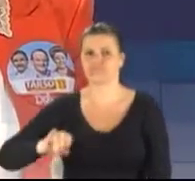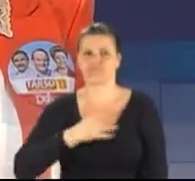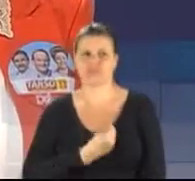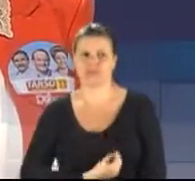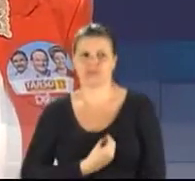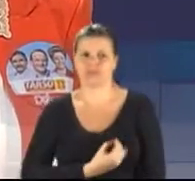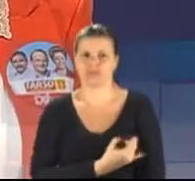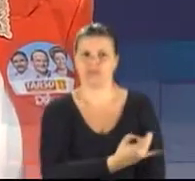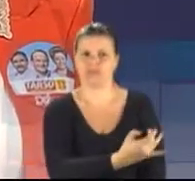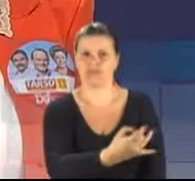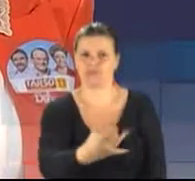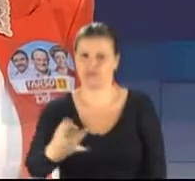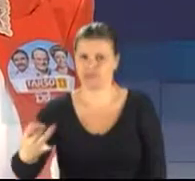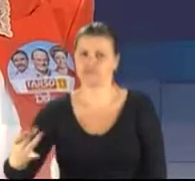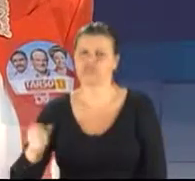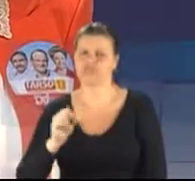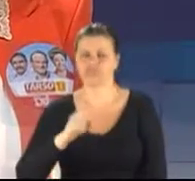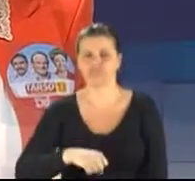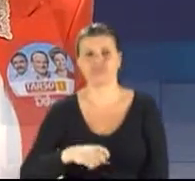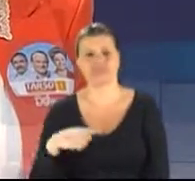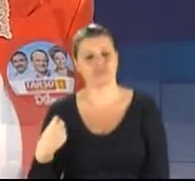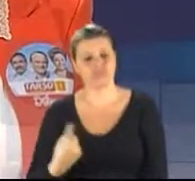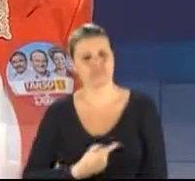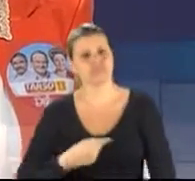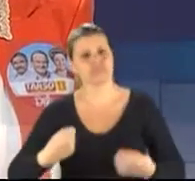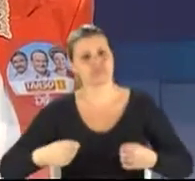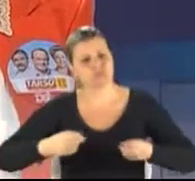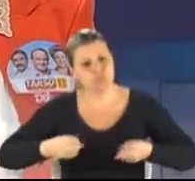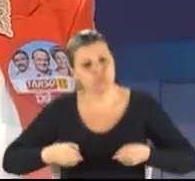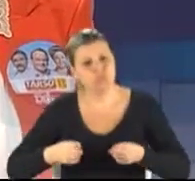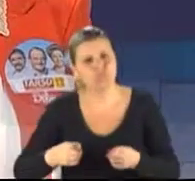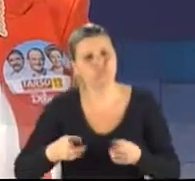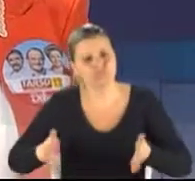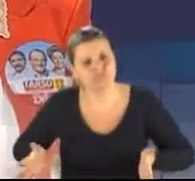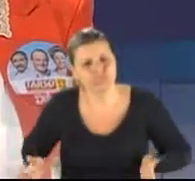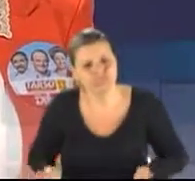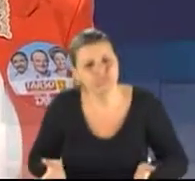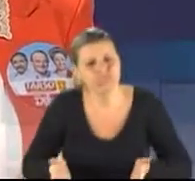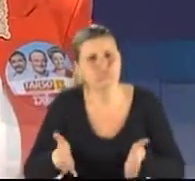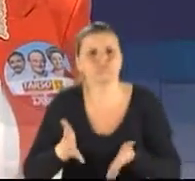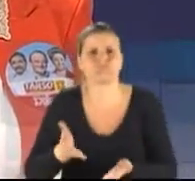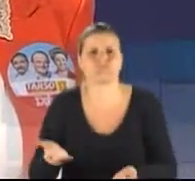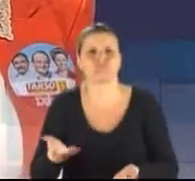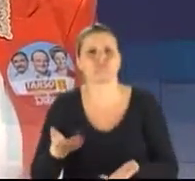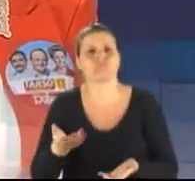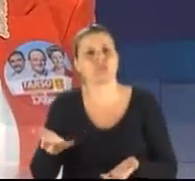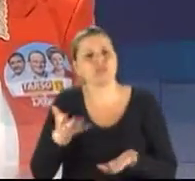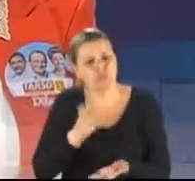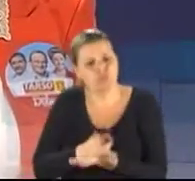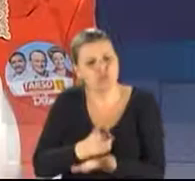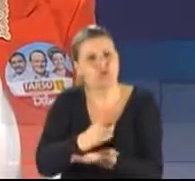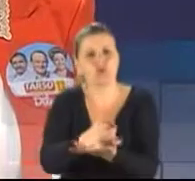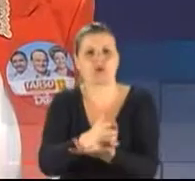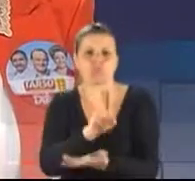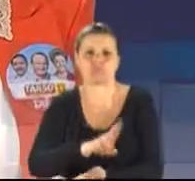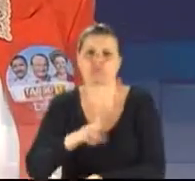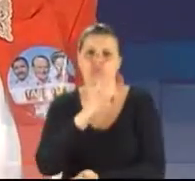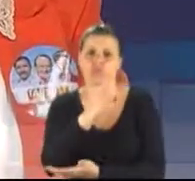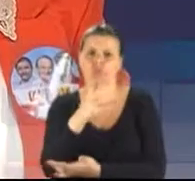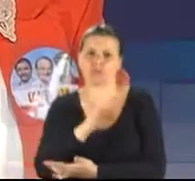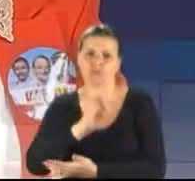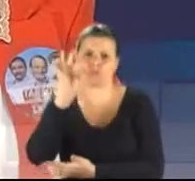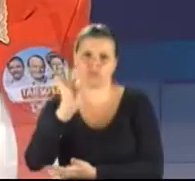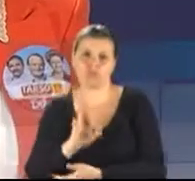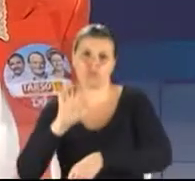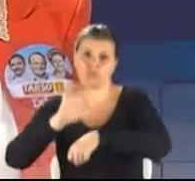nós. Nós precisamos continuar apostando os 12%, que aliás é constitucional e só o nosso governo deu